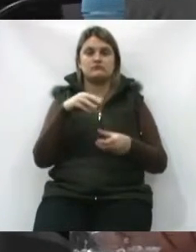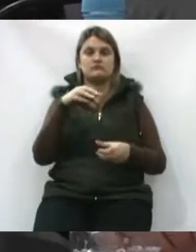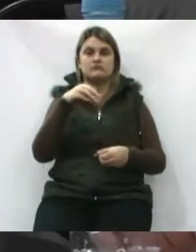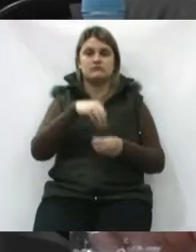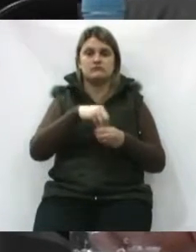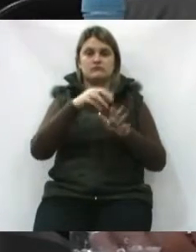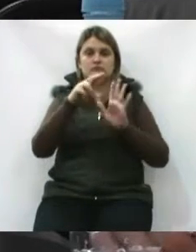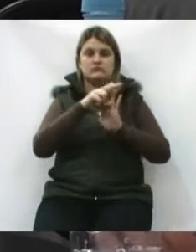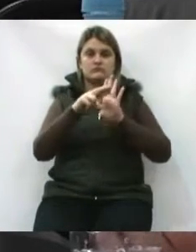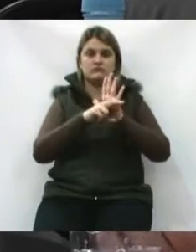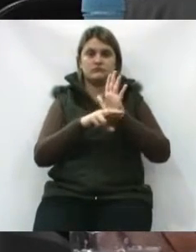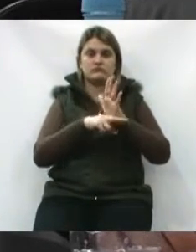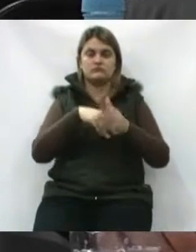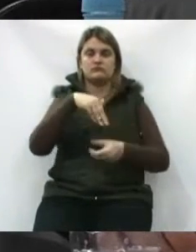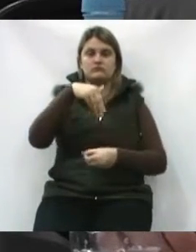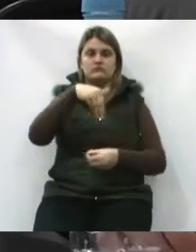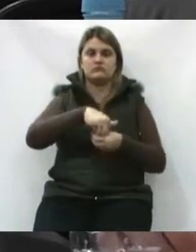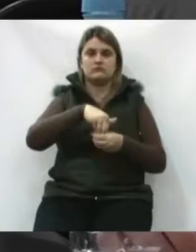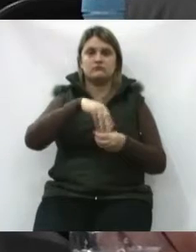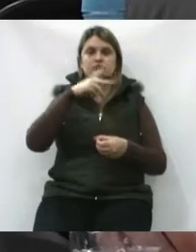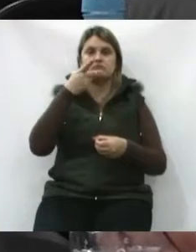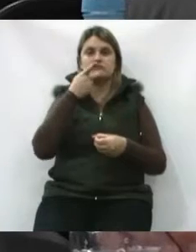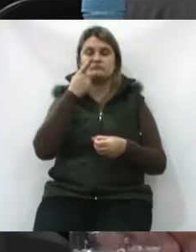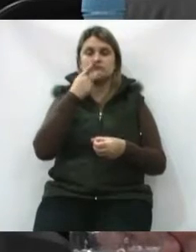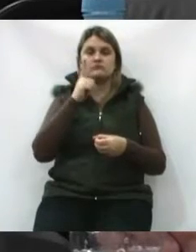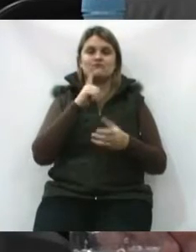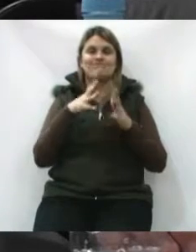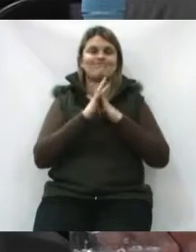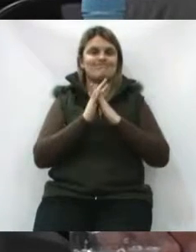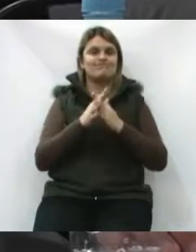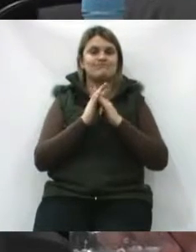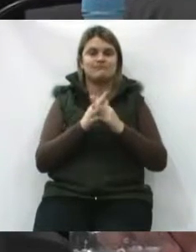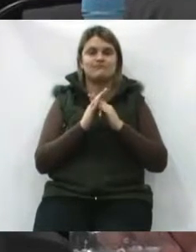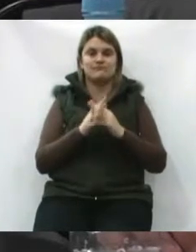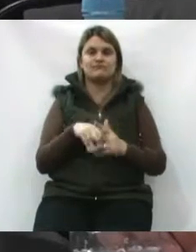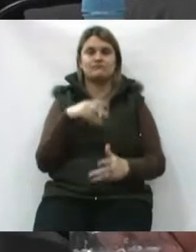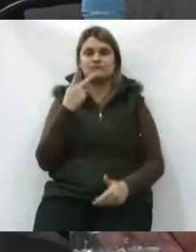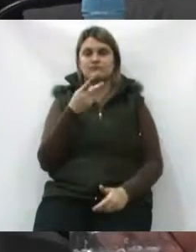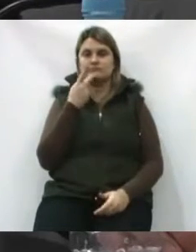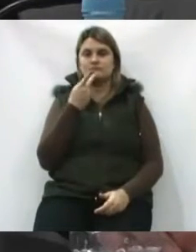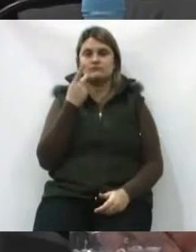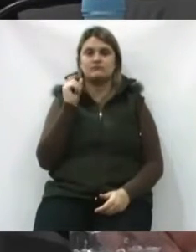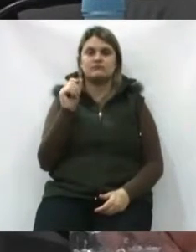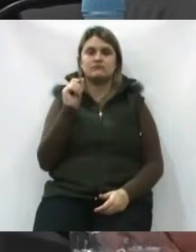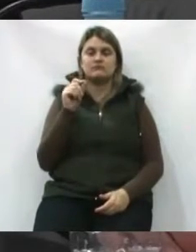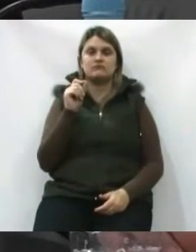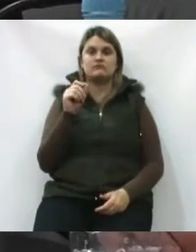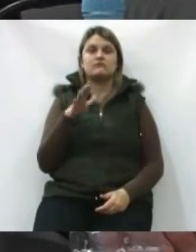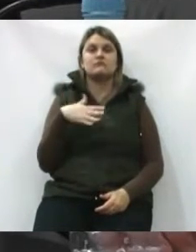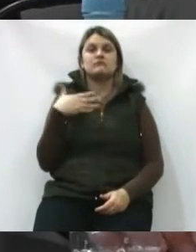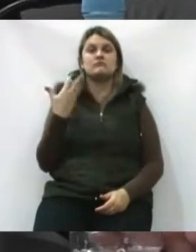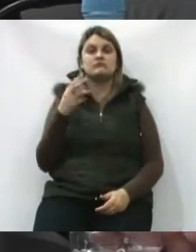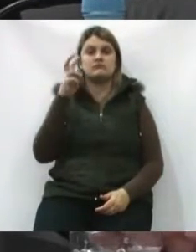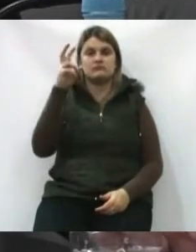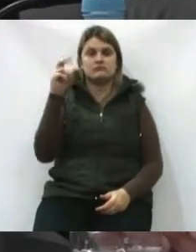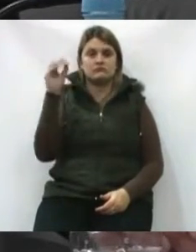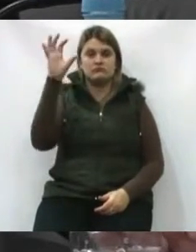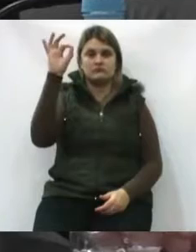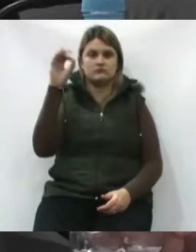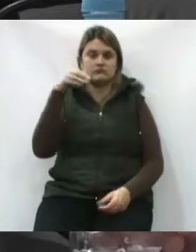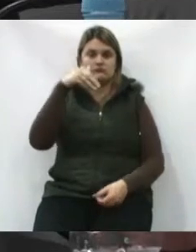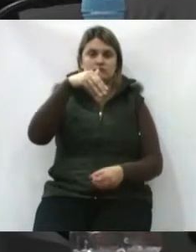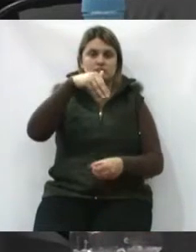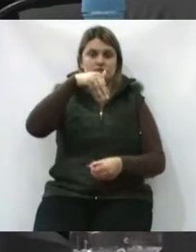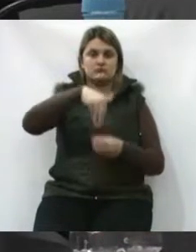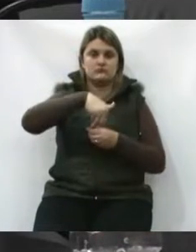Eleitoral diz, aí que vem a confusão, diz que quando 50% dos